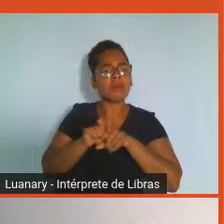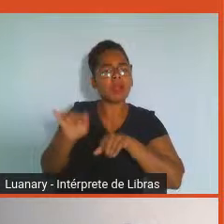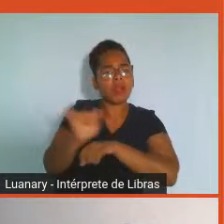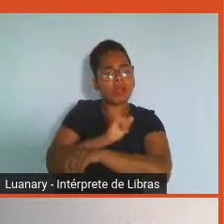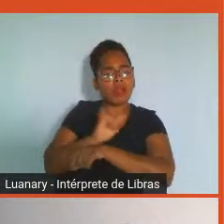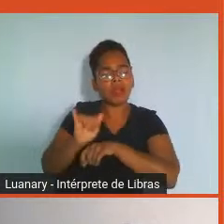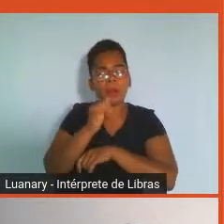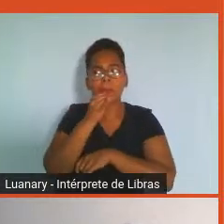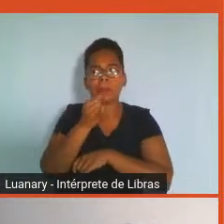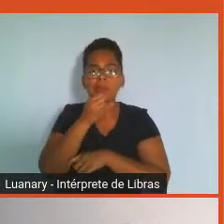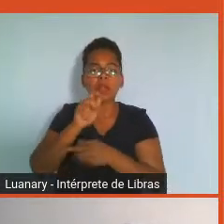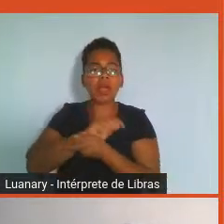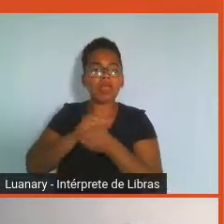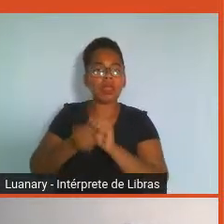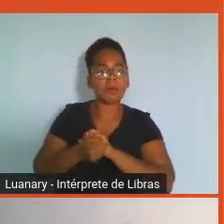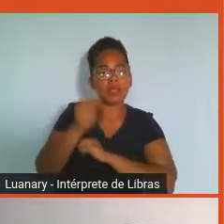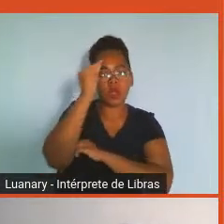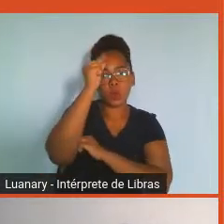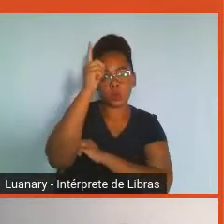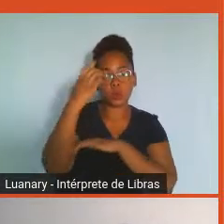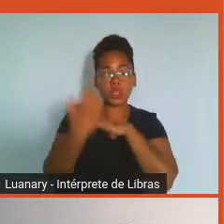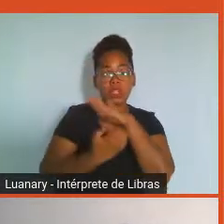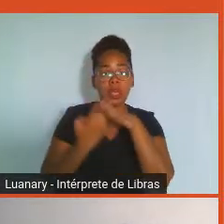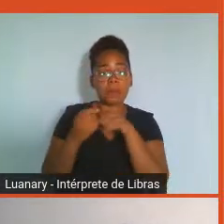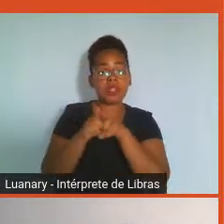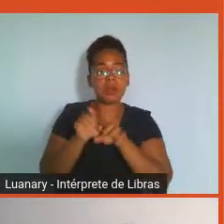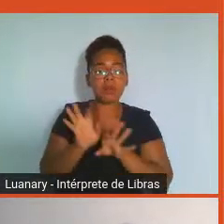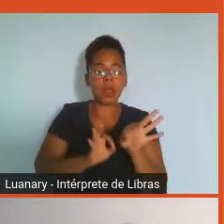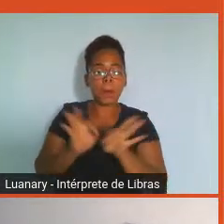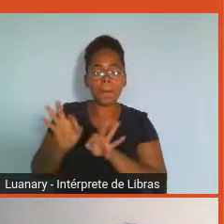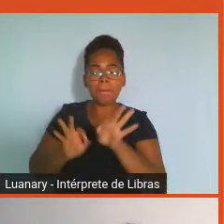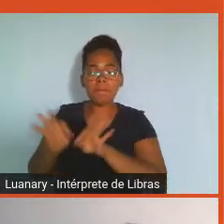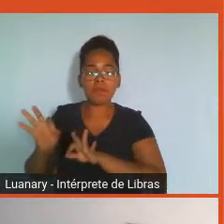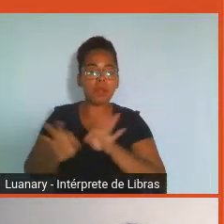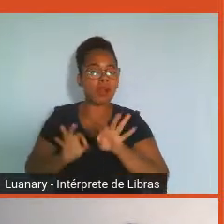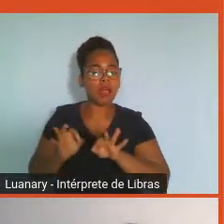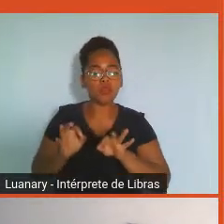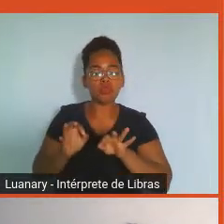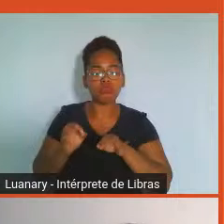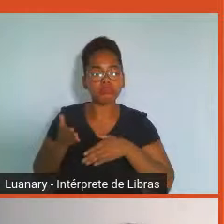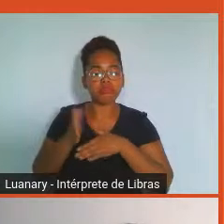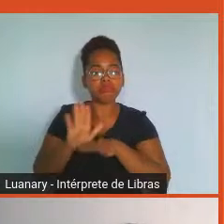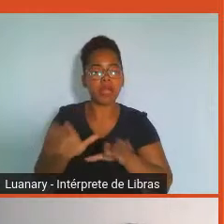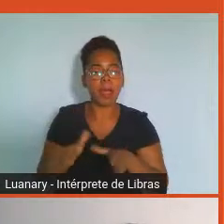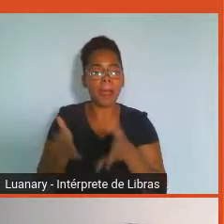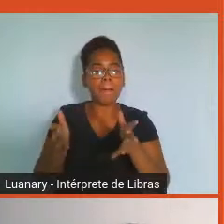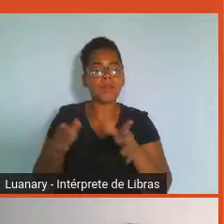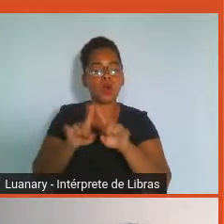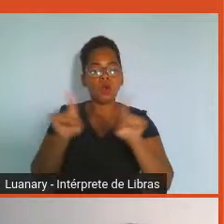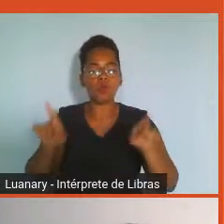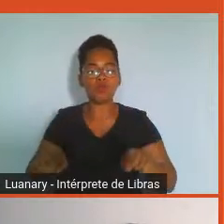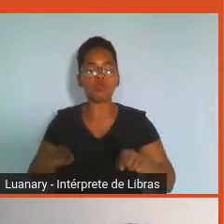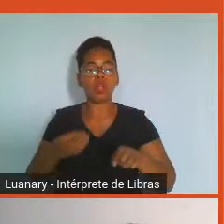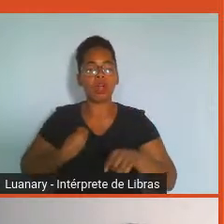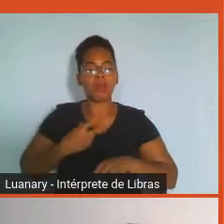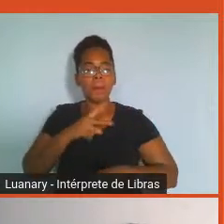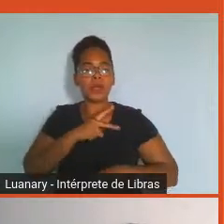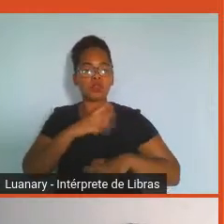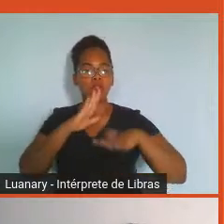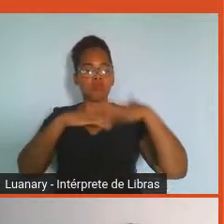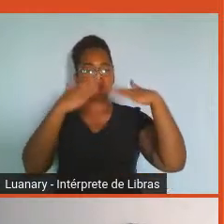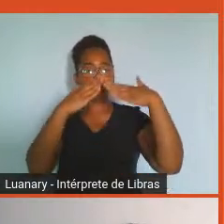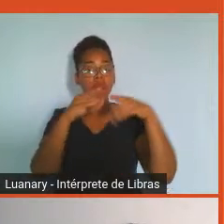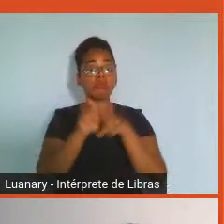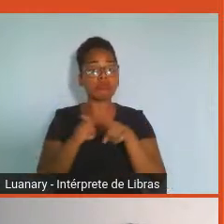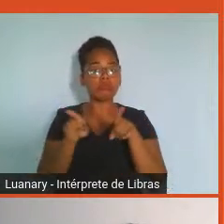cultura da empresa e planos concretos de desenvolvimento pessoal dos empregados. Proporcionar o bem-estar no trabalho